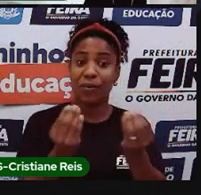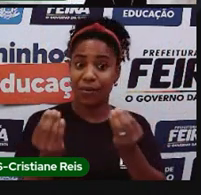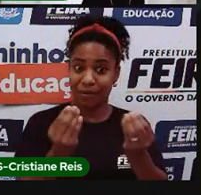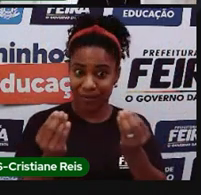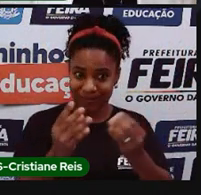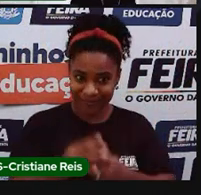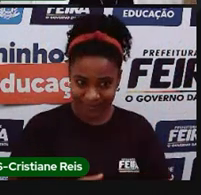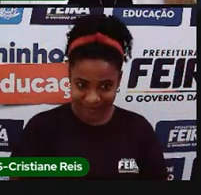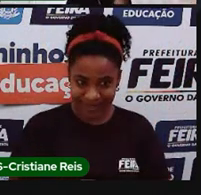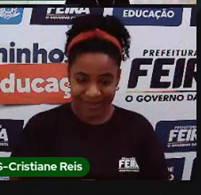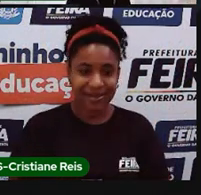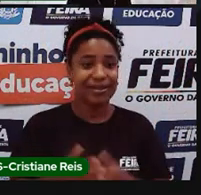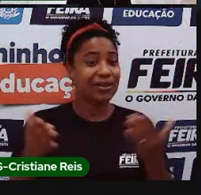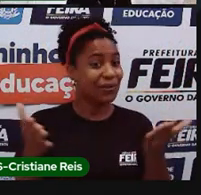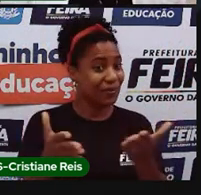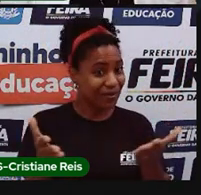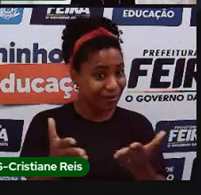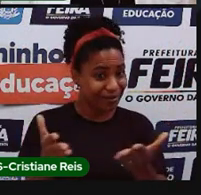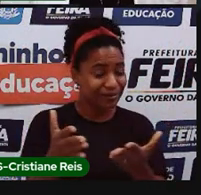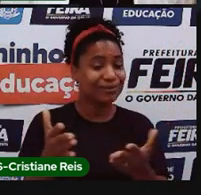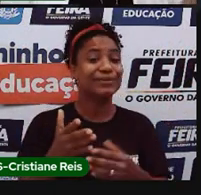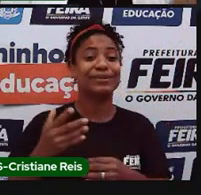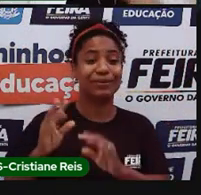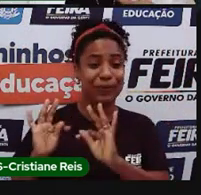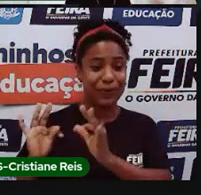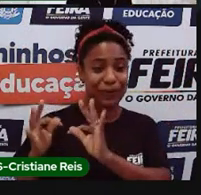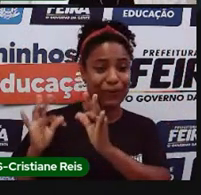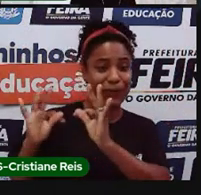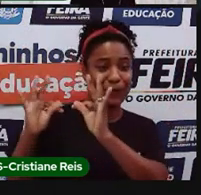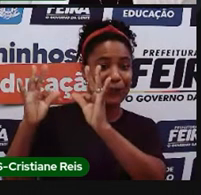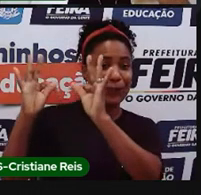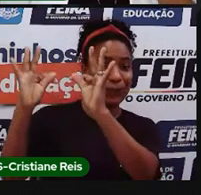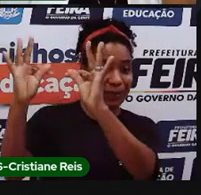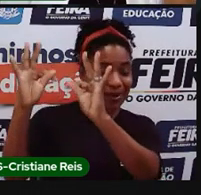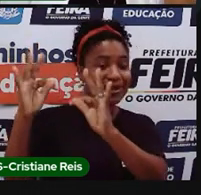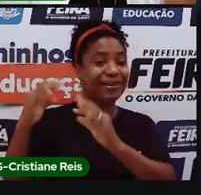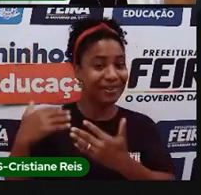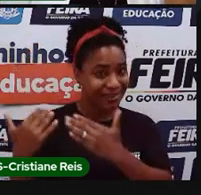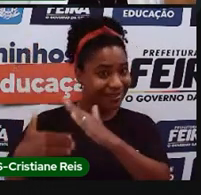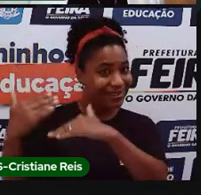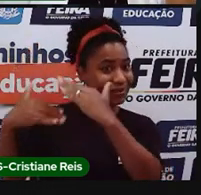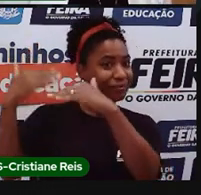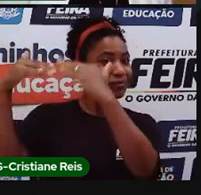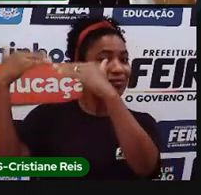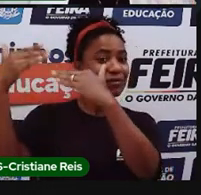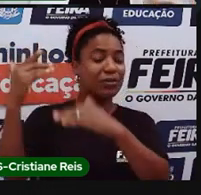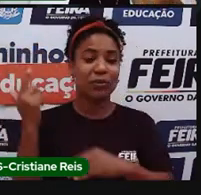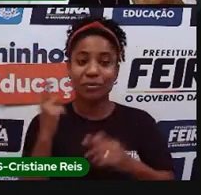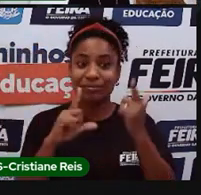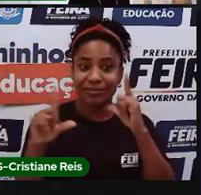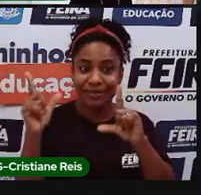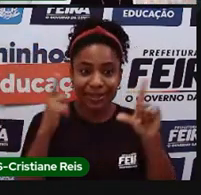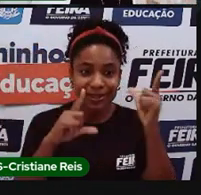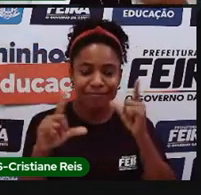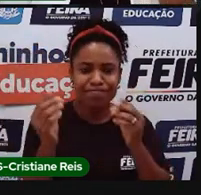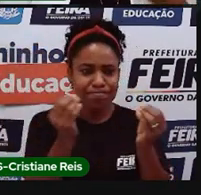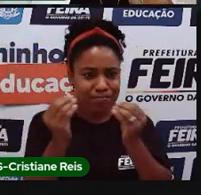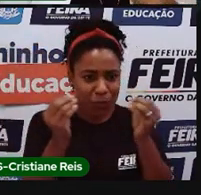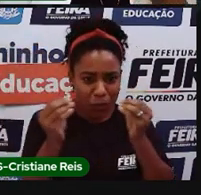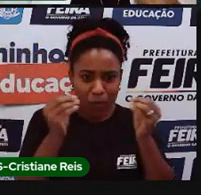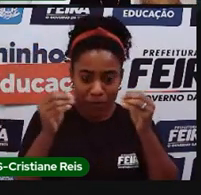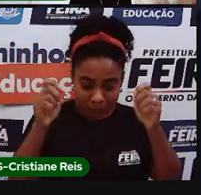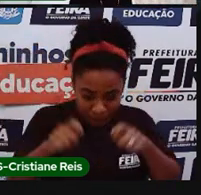evoluindo tanto que, cada vez mais, a gente tá tendo o grau de detalhes ali,